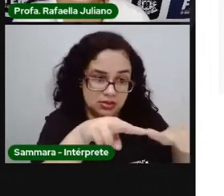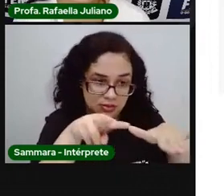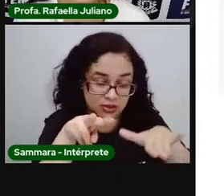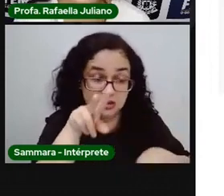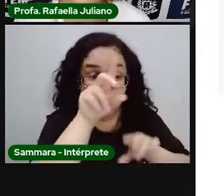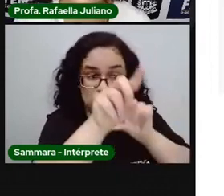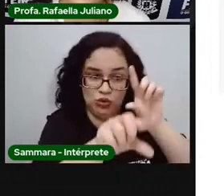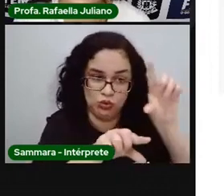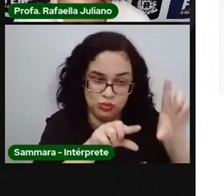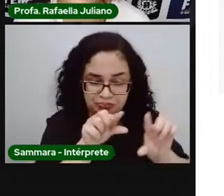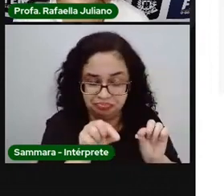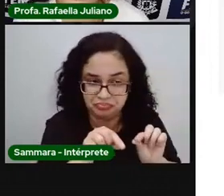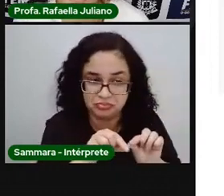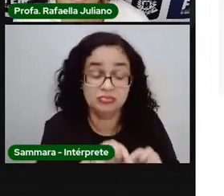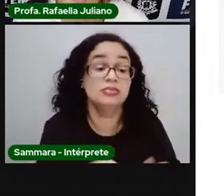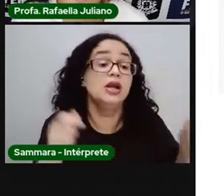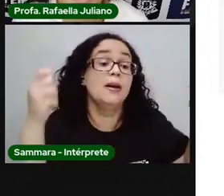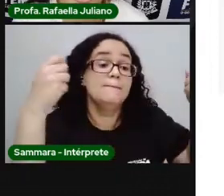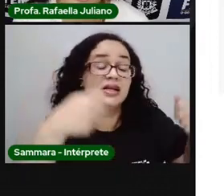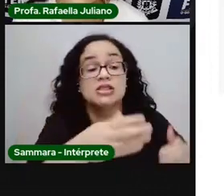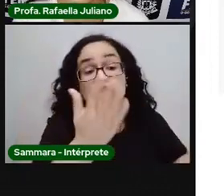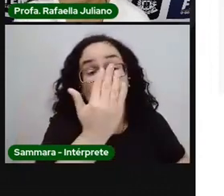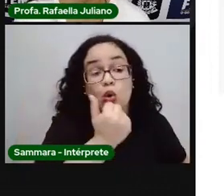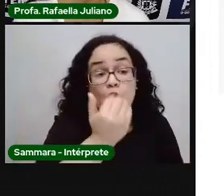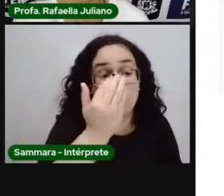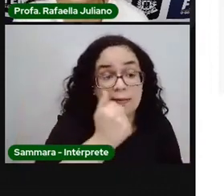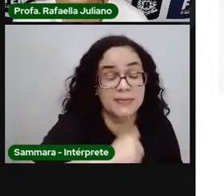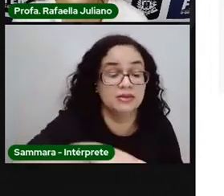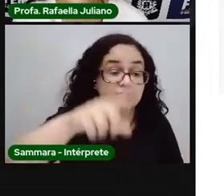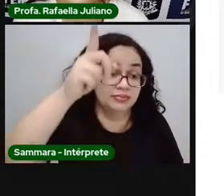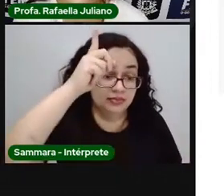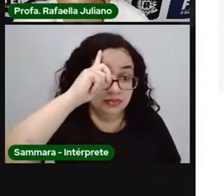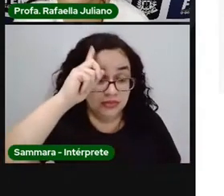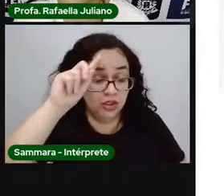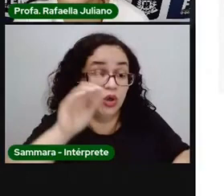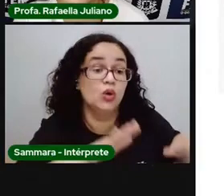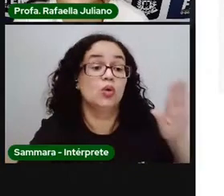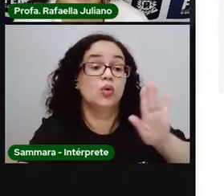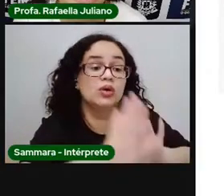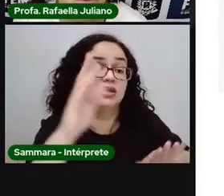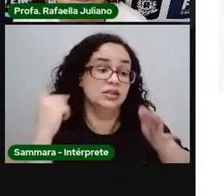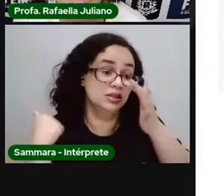O que a gente precisa comer diariamente para cuidar da nossa saúde?